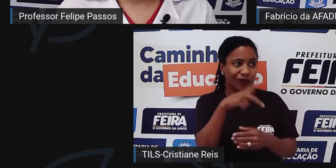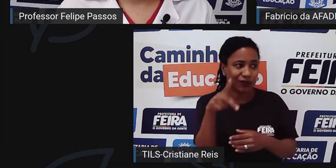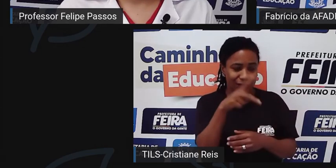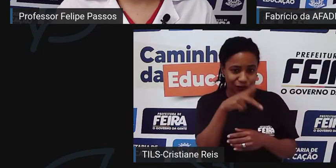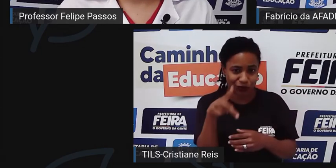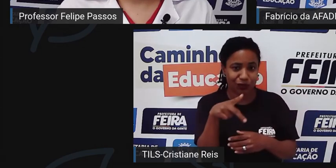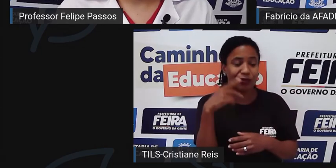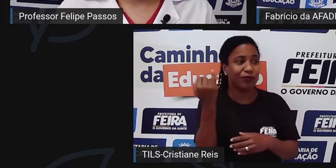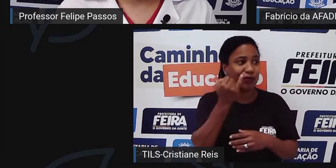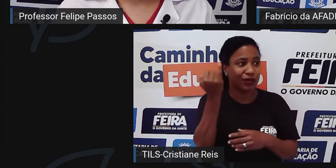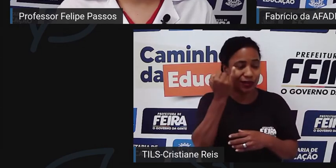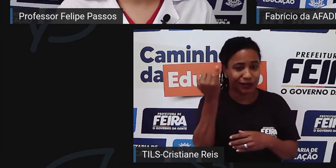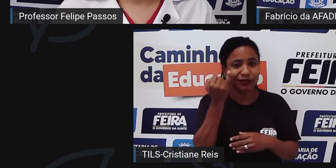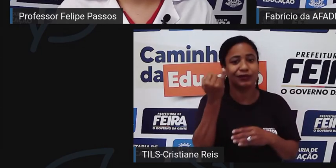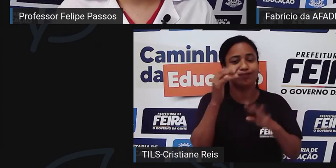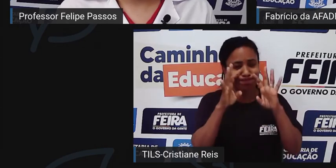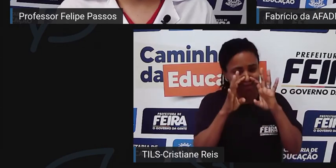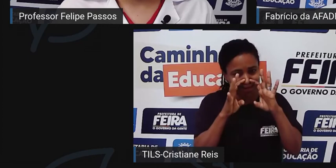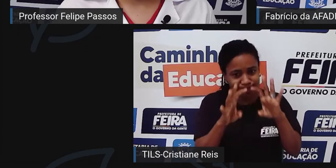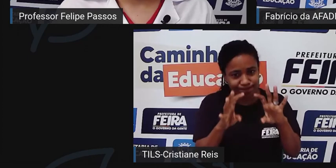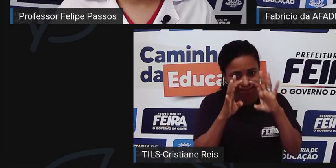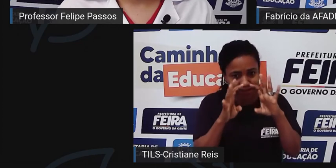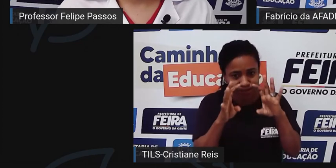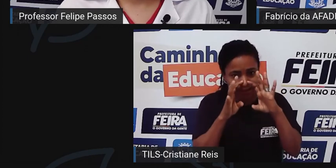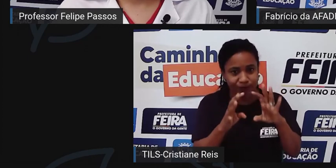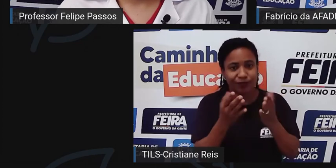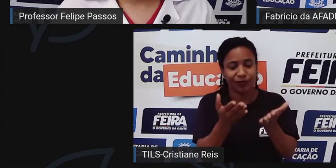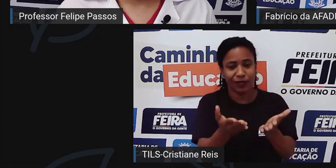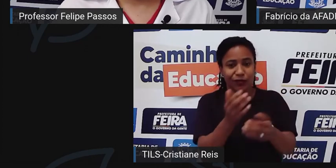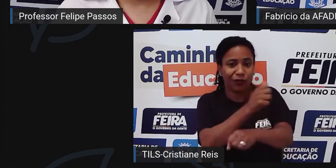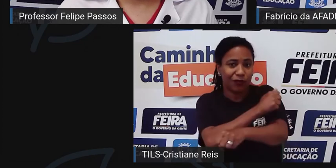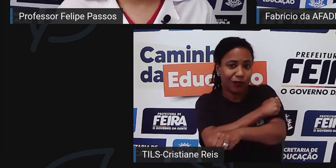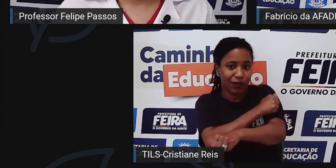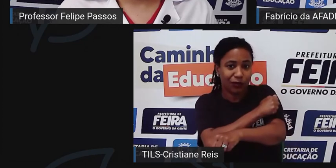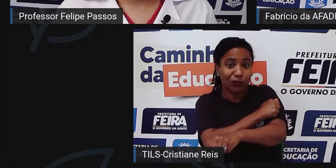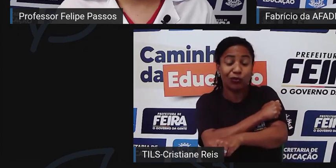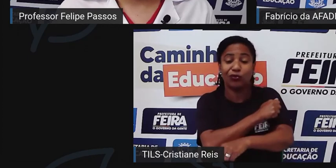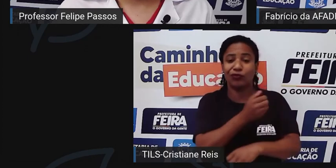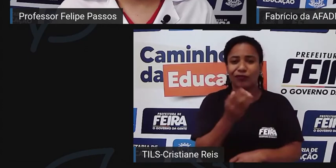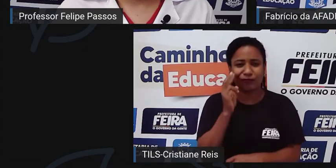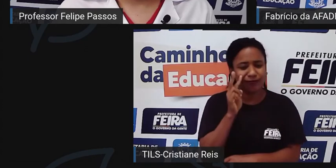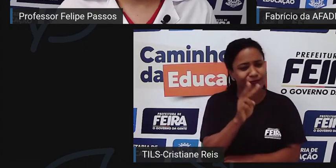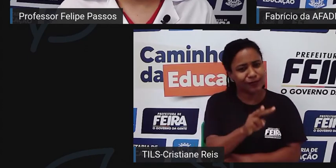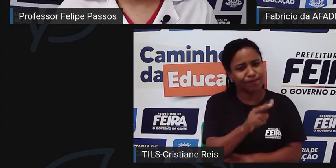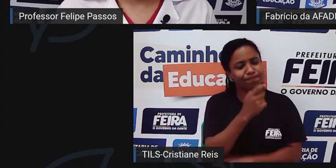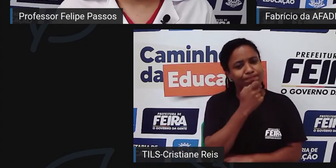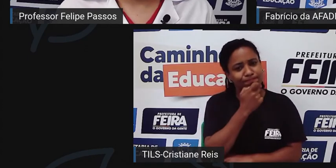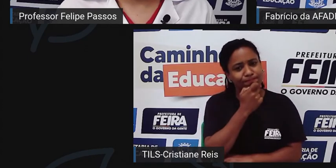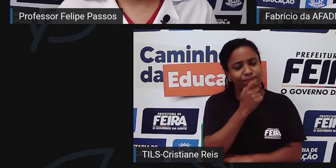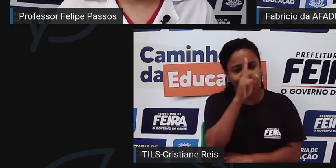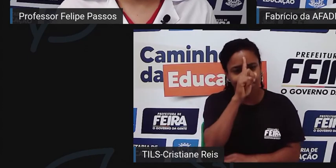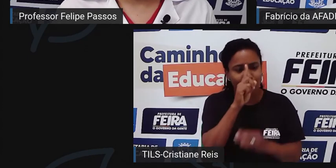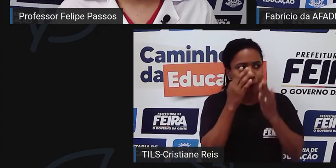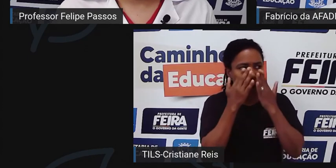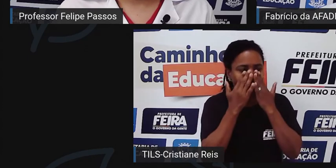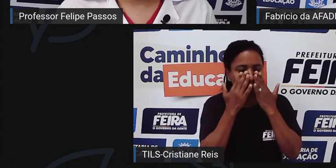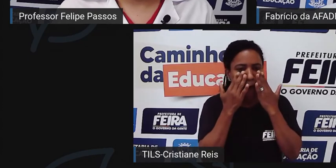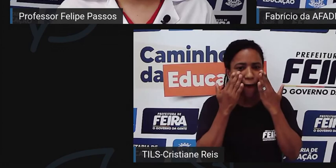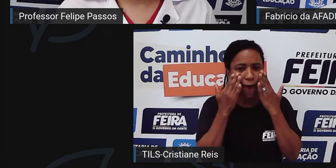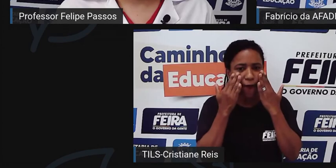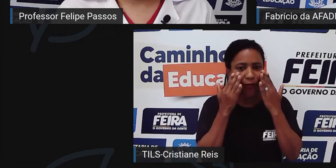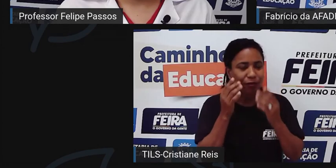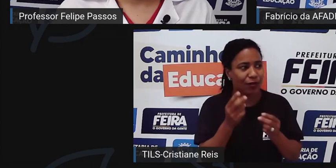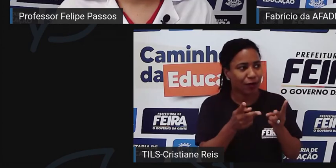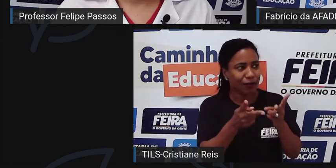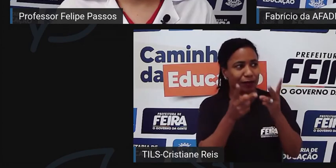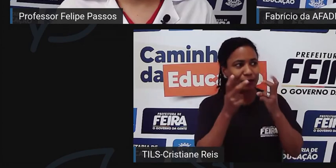especial, quando você tiver um aluno dentro da sala de aula que vê que esse aluno tem a doença fosiforme, que vê, na